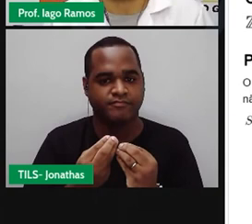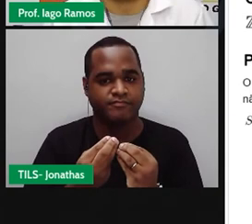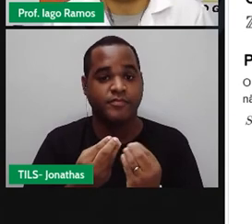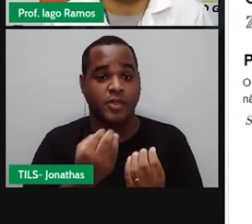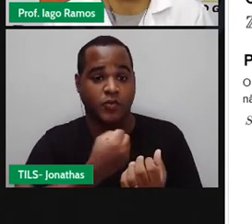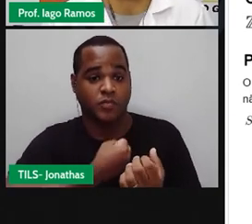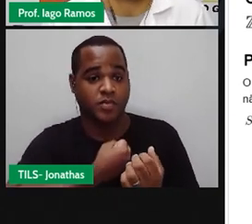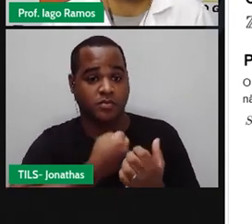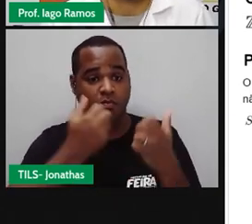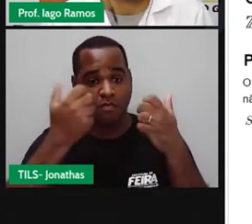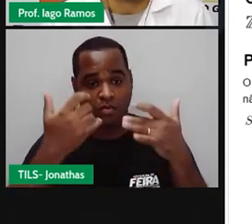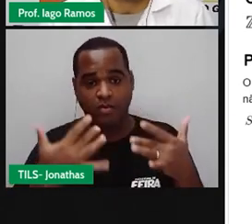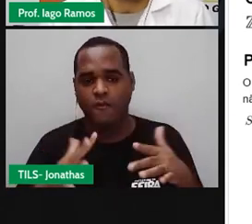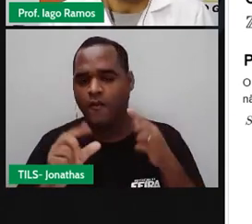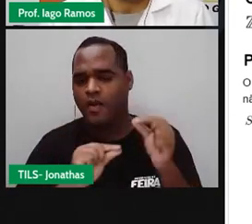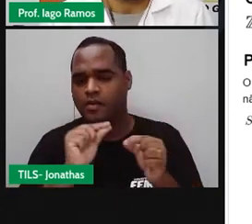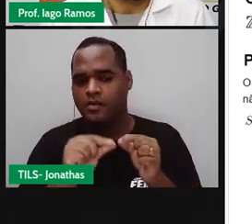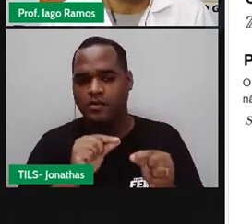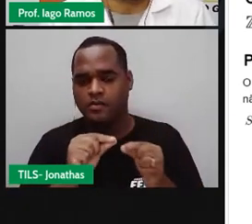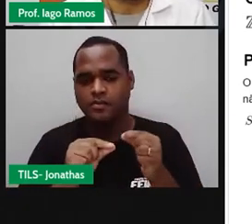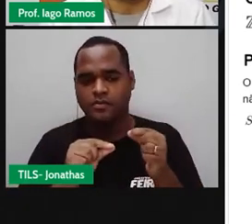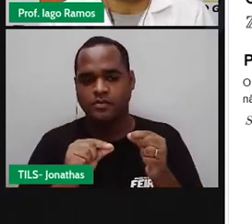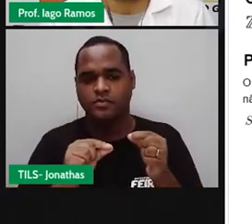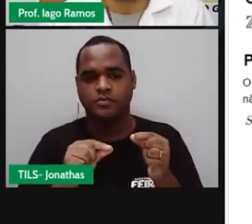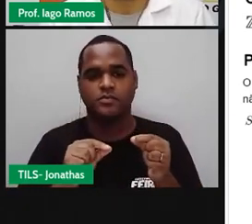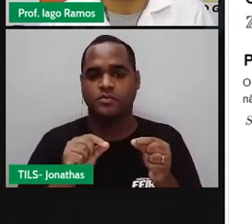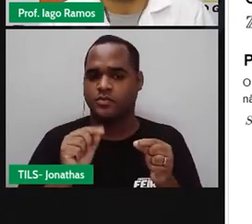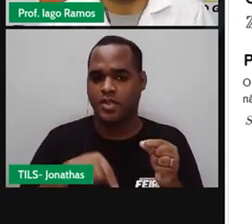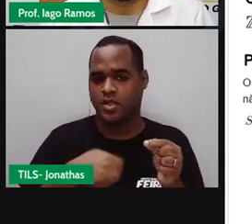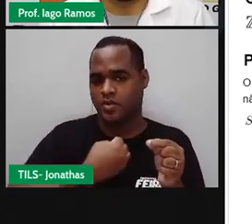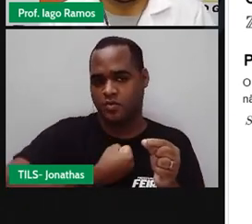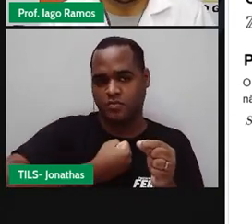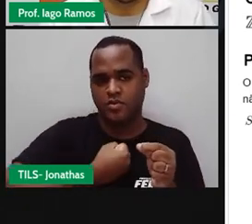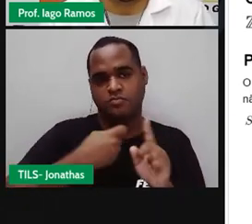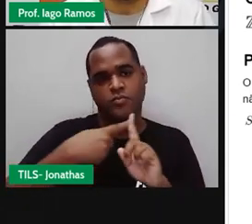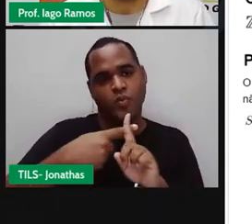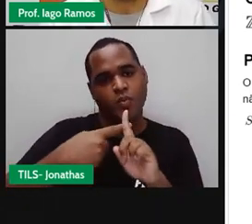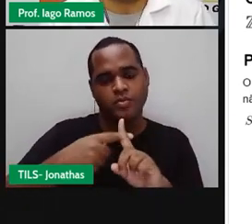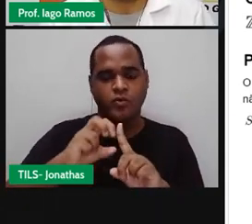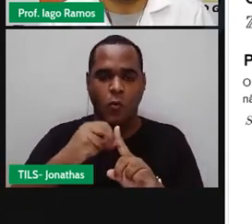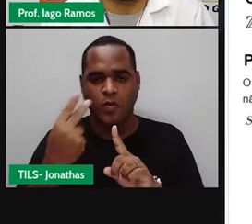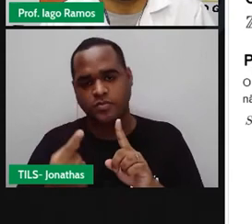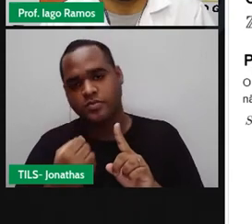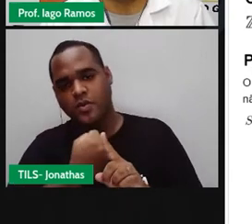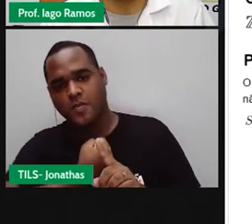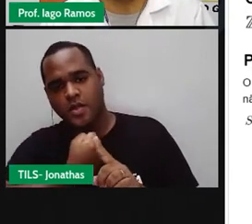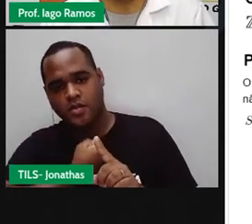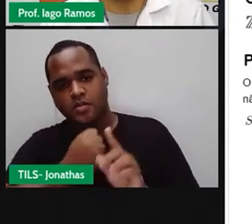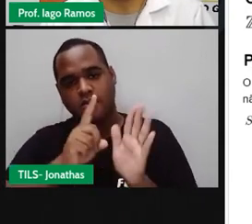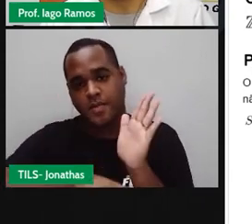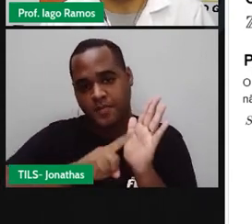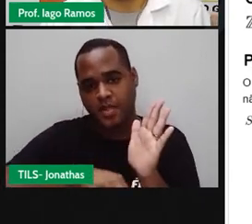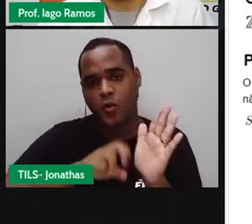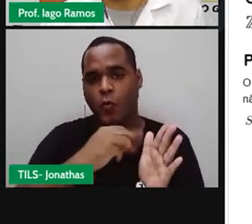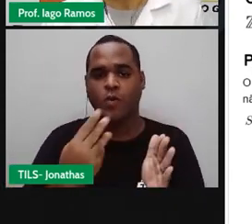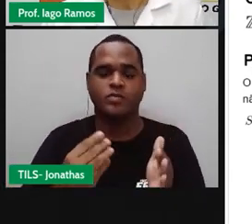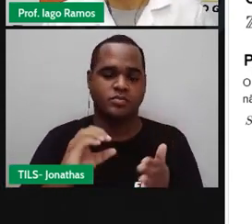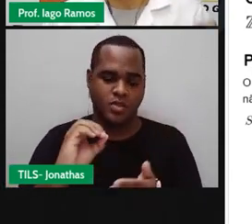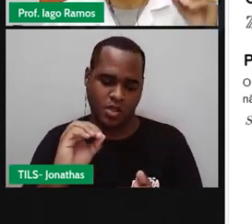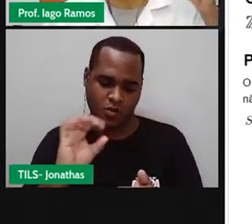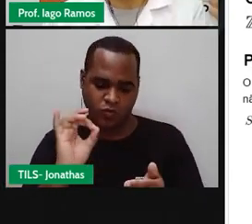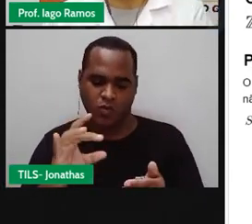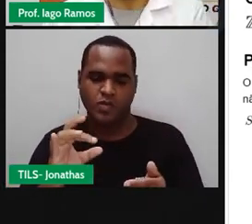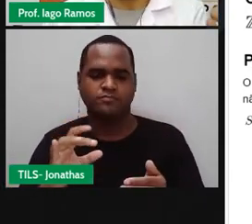elas apareceram? Apareceu números positivos, números negativos, além do zero, né?